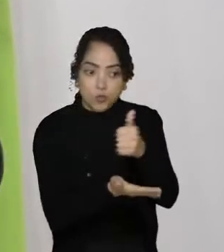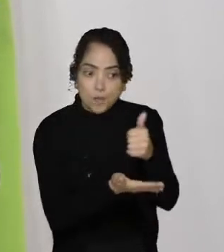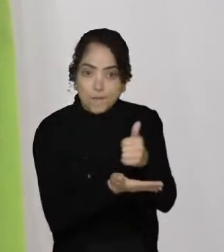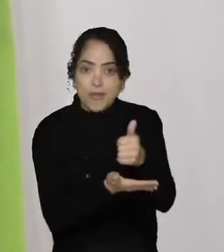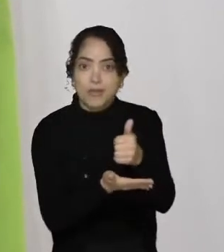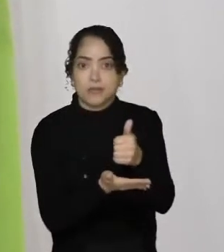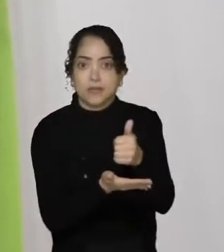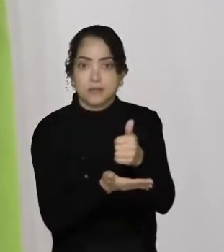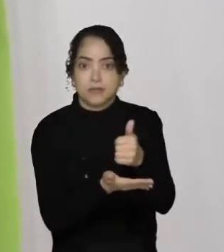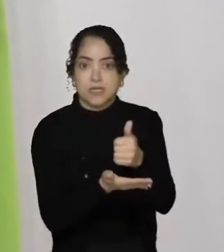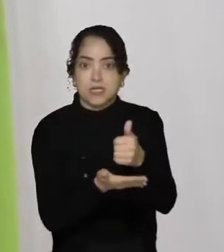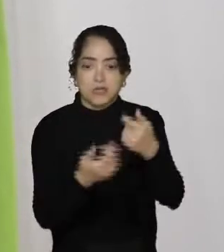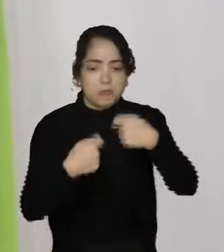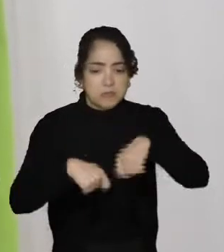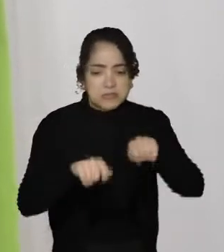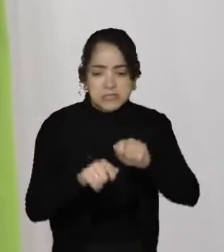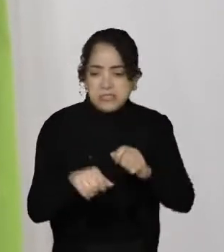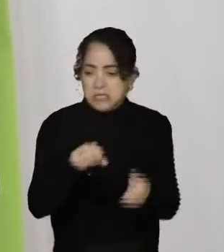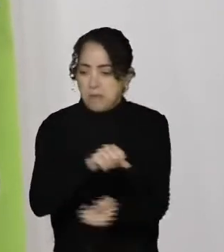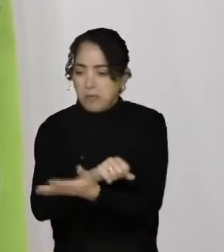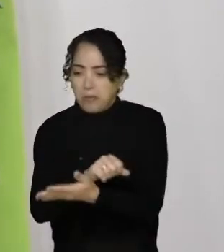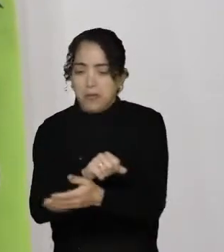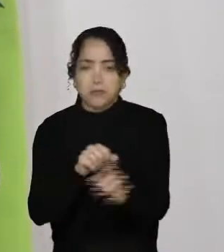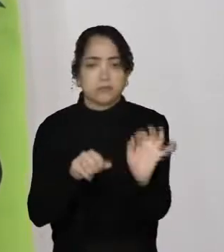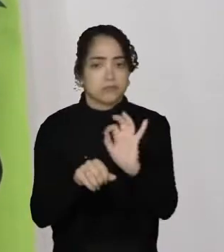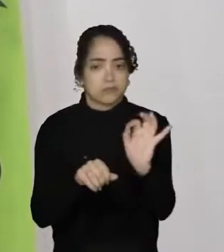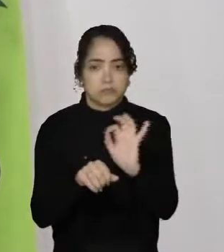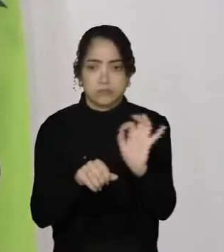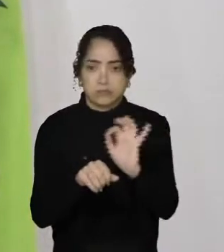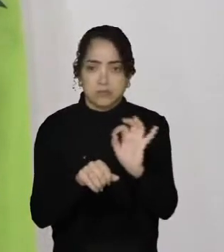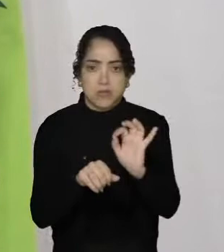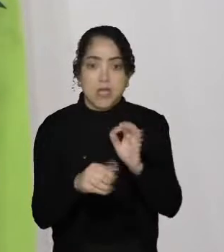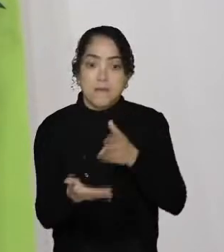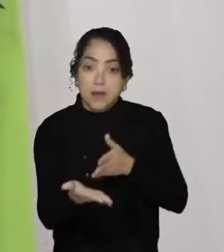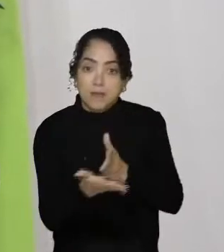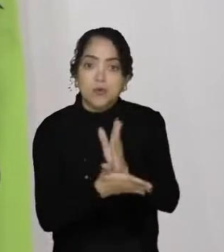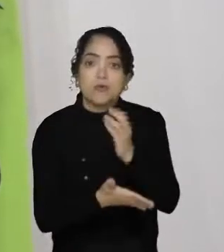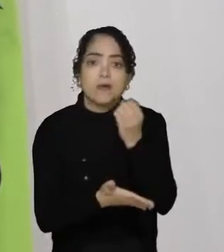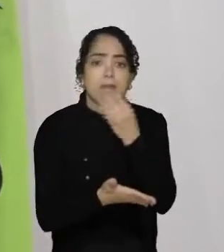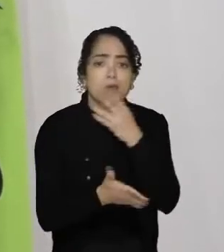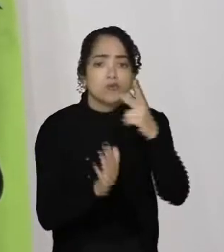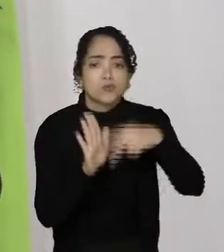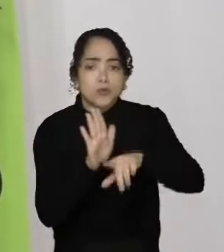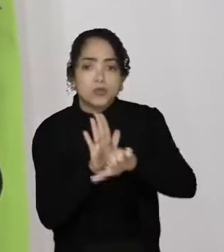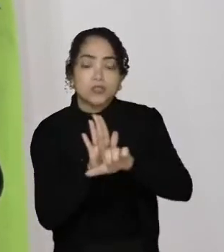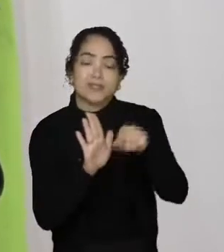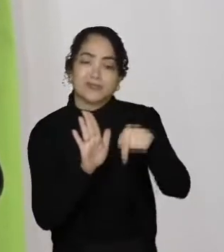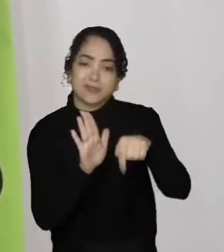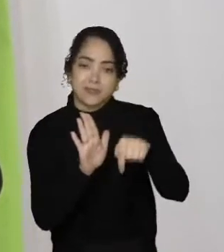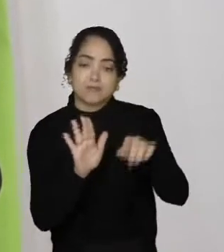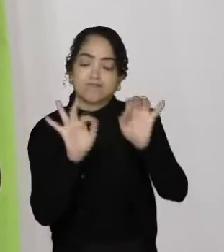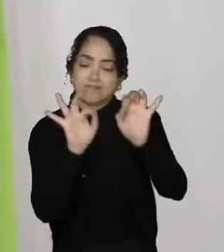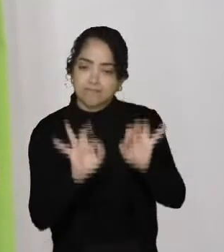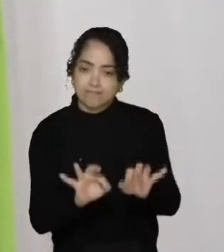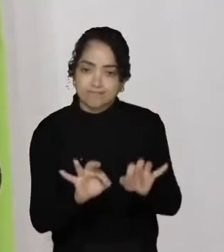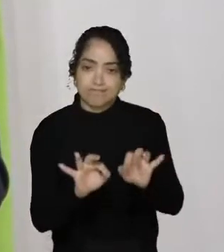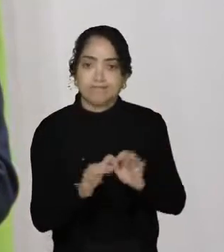PIX para ninguém para aprovar os bons projetos para Santa Catarina. Isso você pode ter certeza.